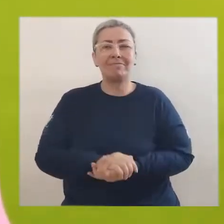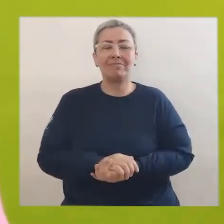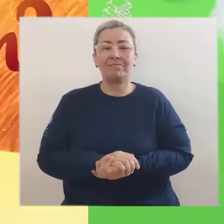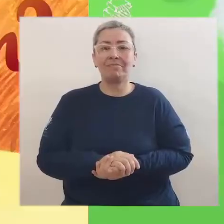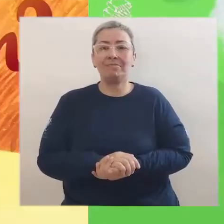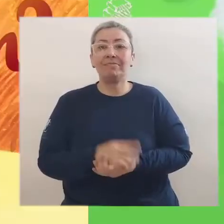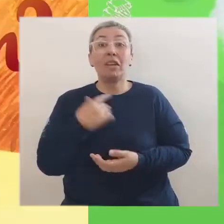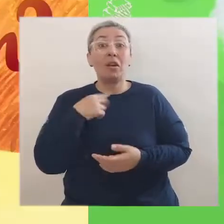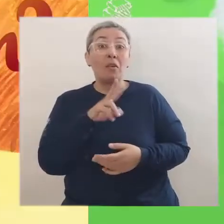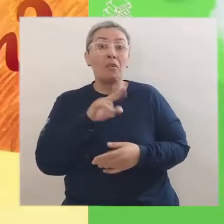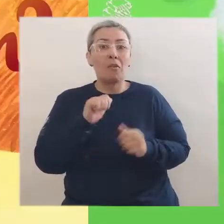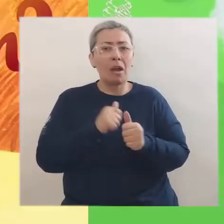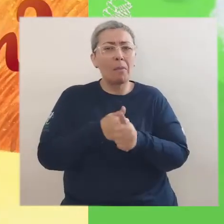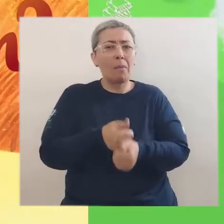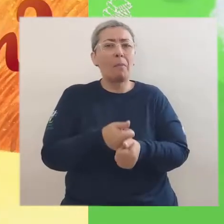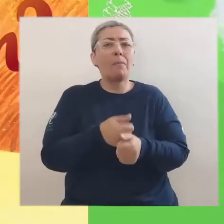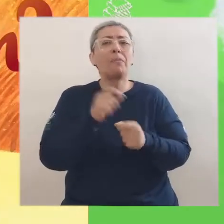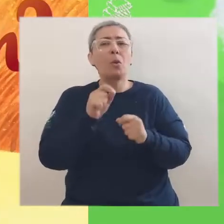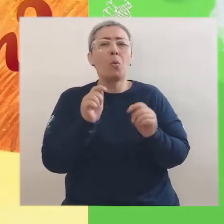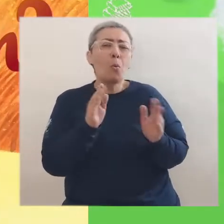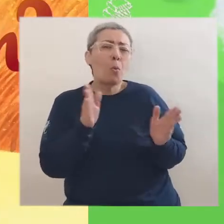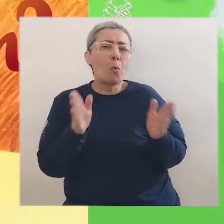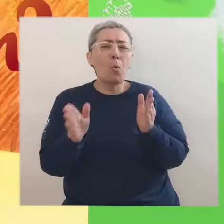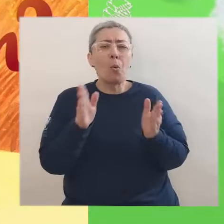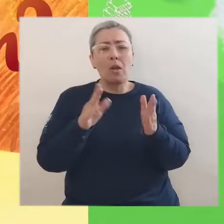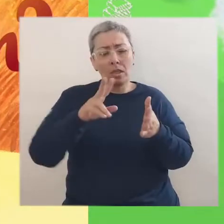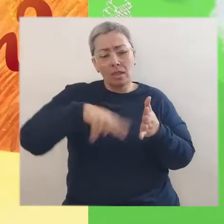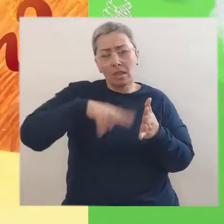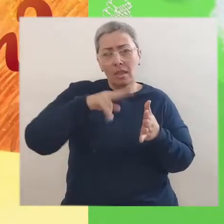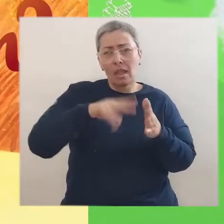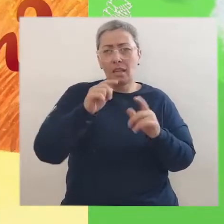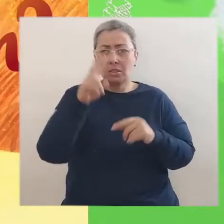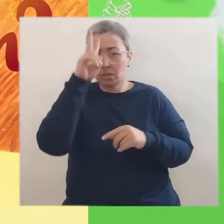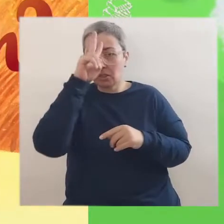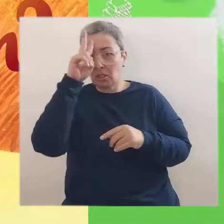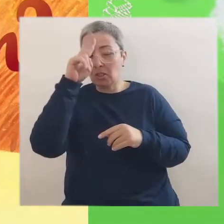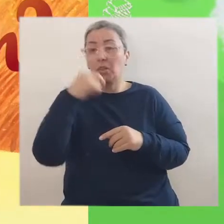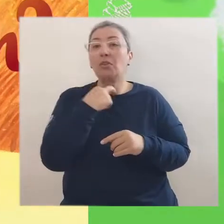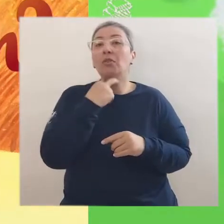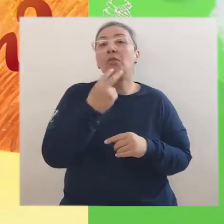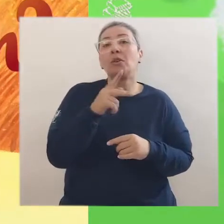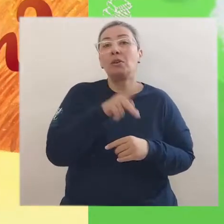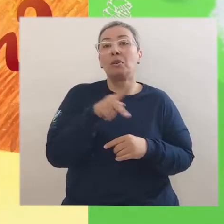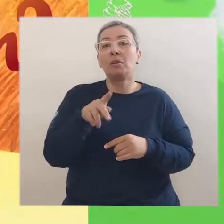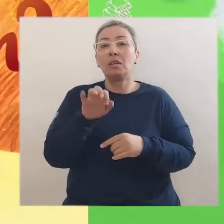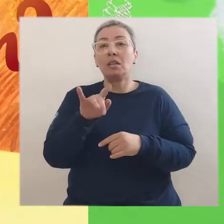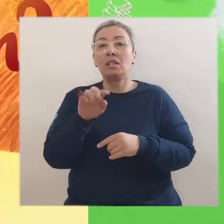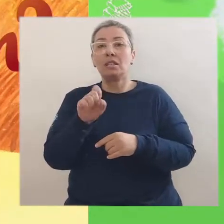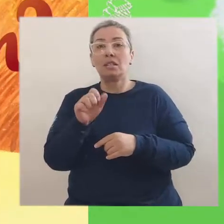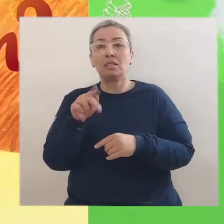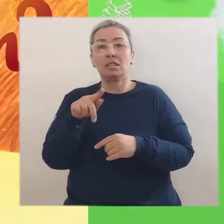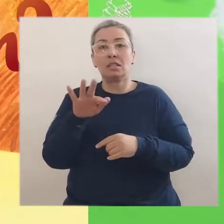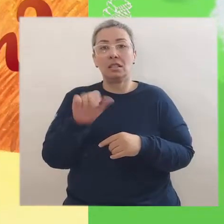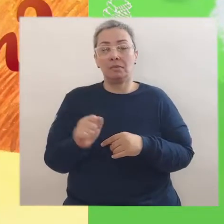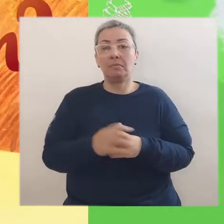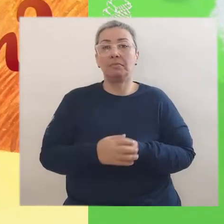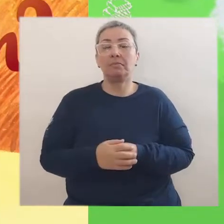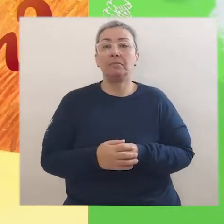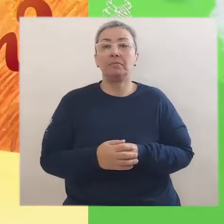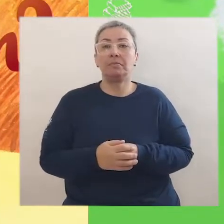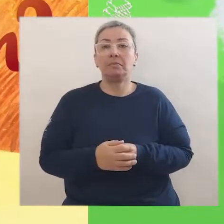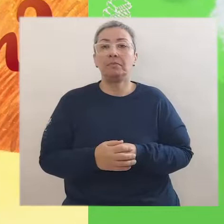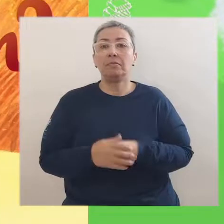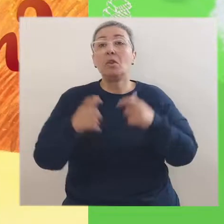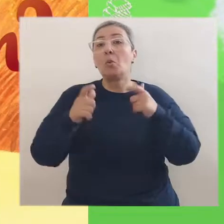legal. Vamos acompanhar um trechinho da leitura dessa história na voz da teacher Elisângela Coimbra.